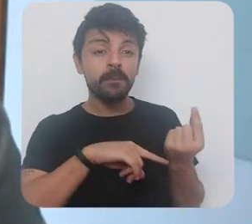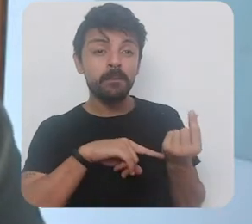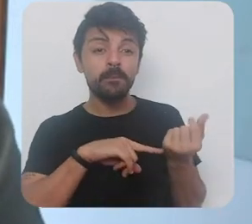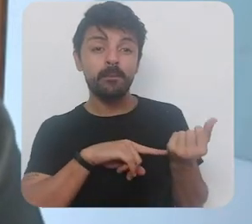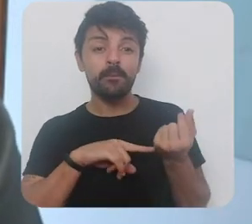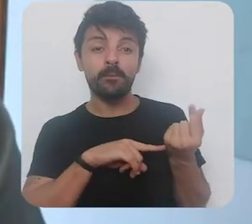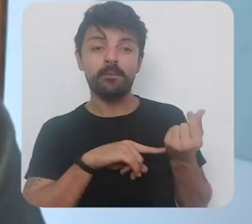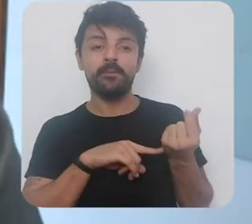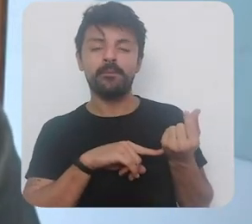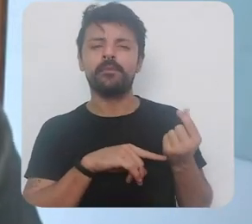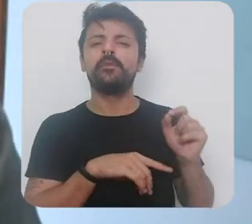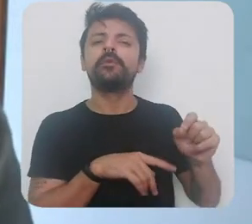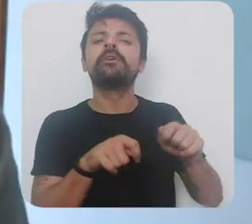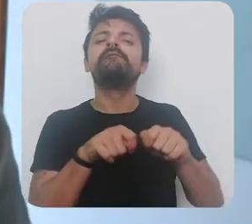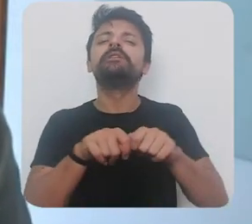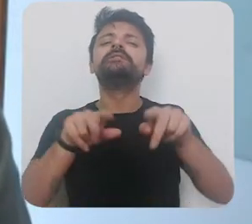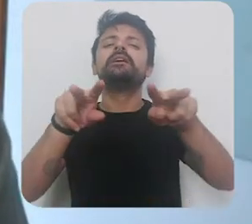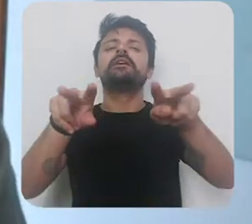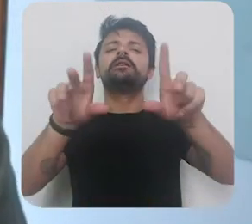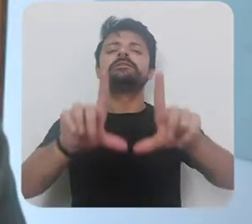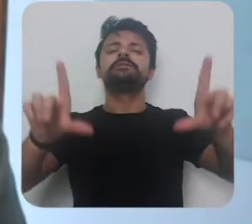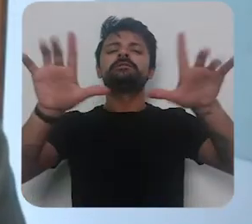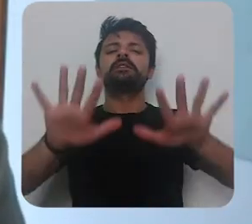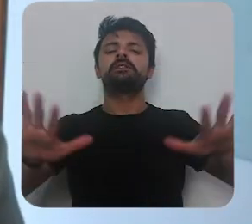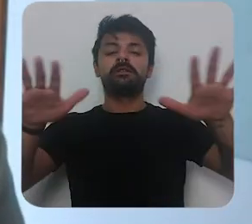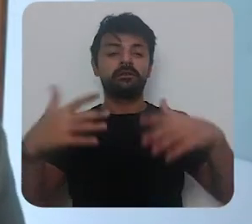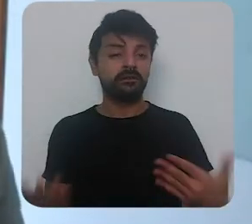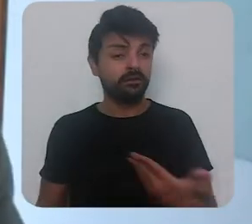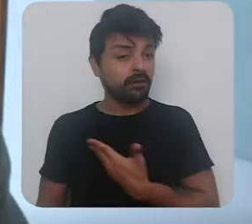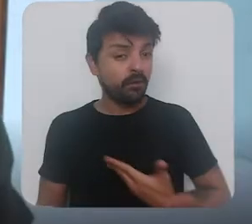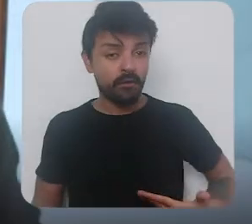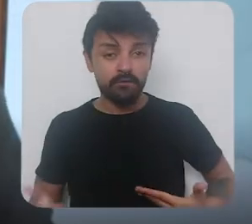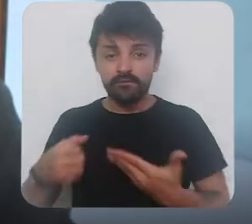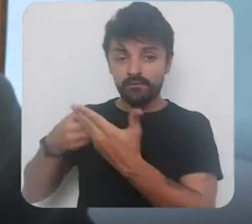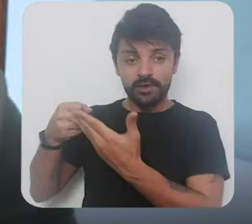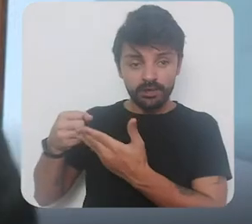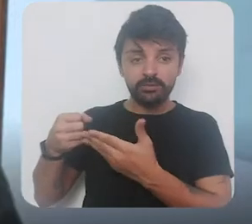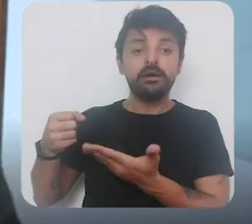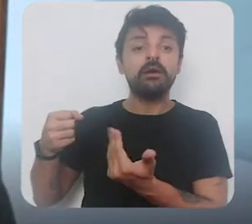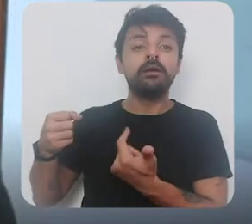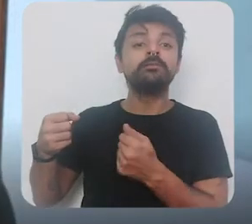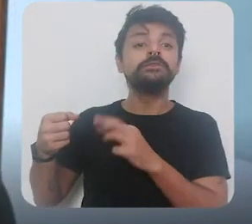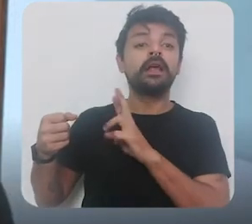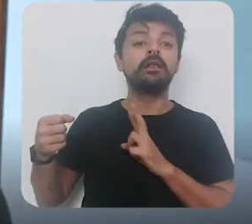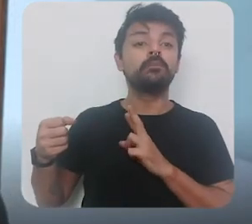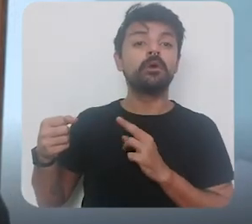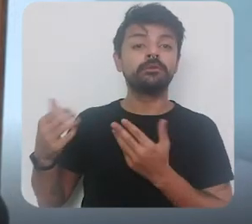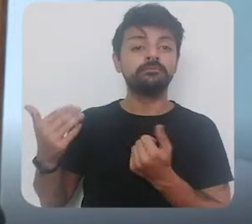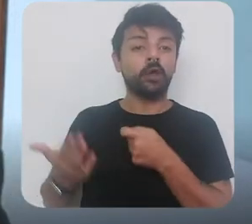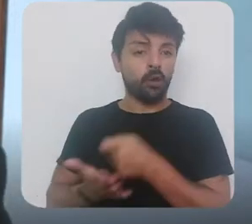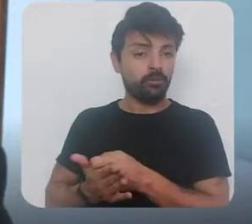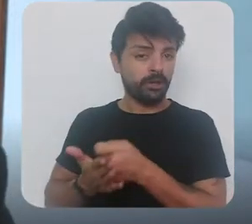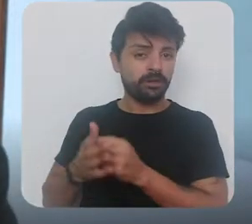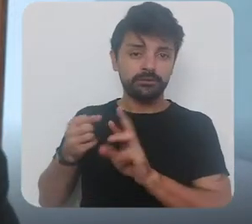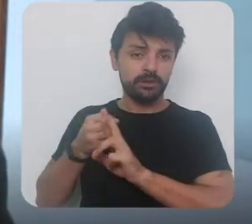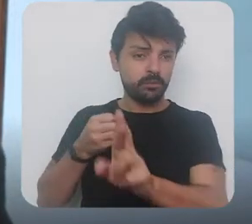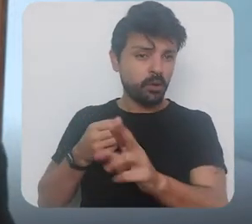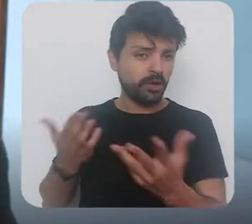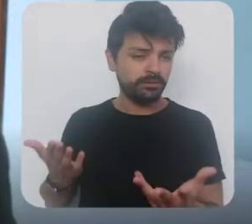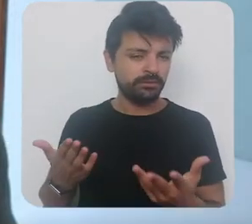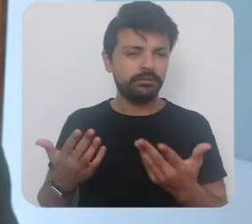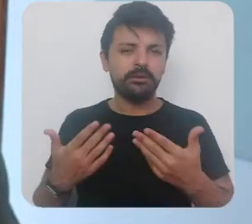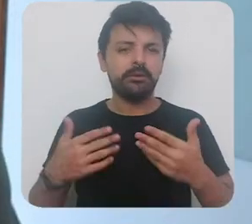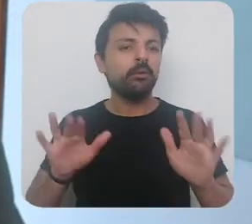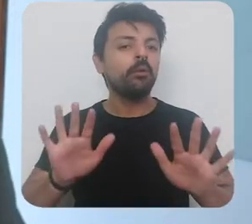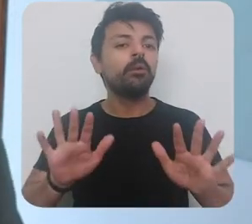vista de teoria monetária e tal sobre o que fazer com esse cenário os governos são obrigados a dar respostas então hoje não tem